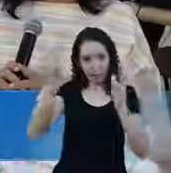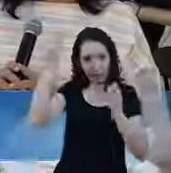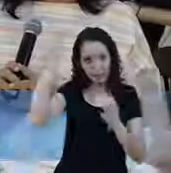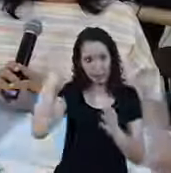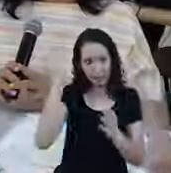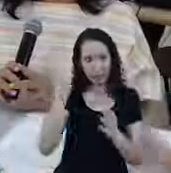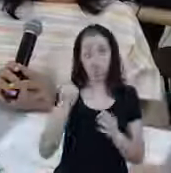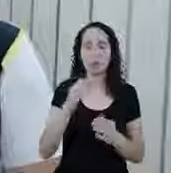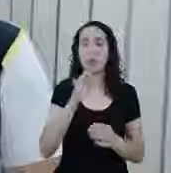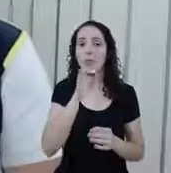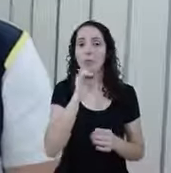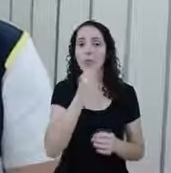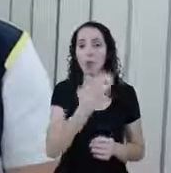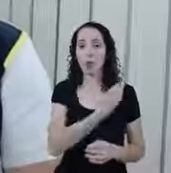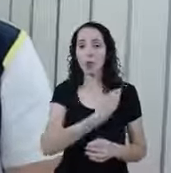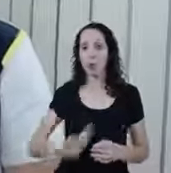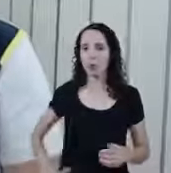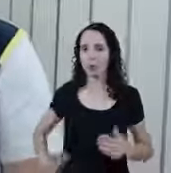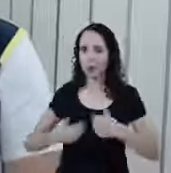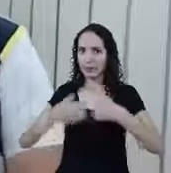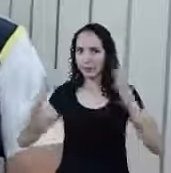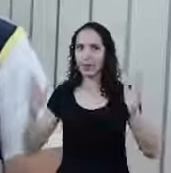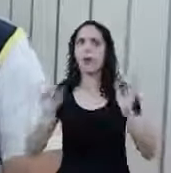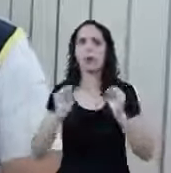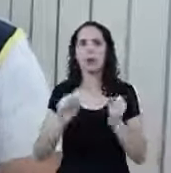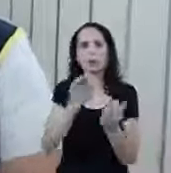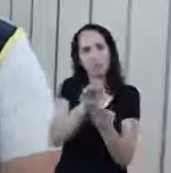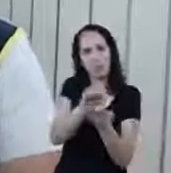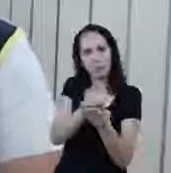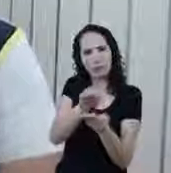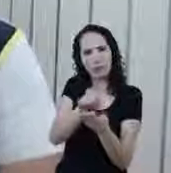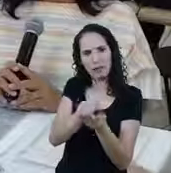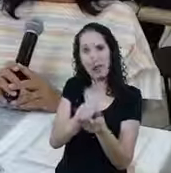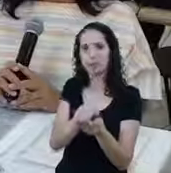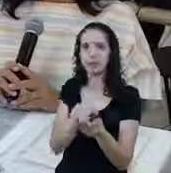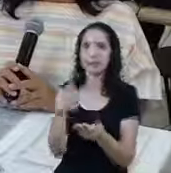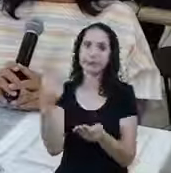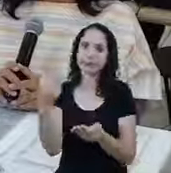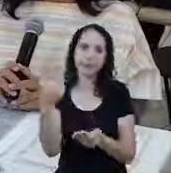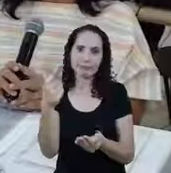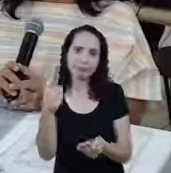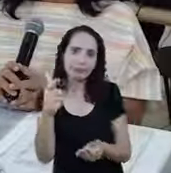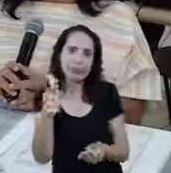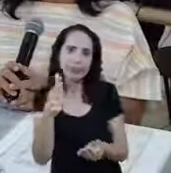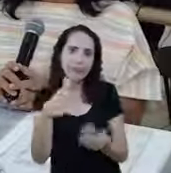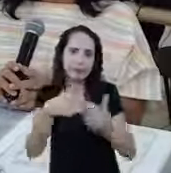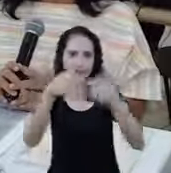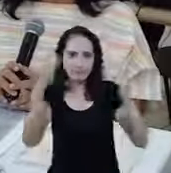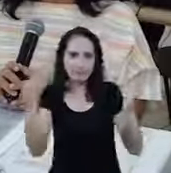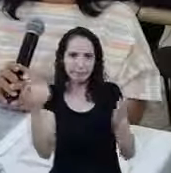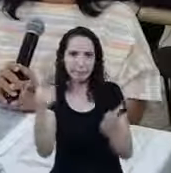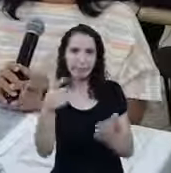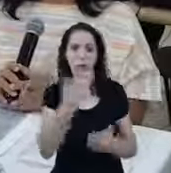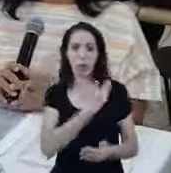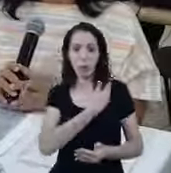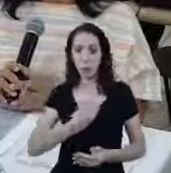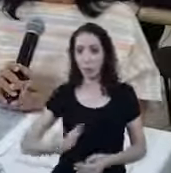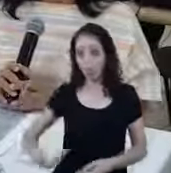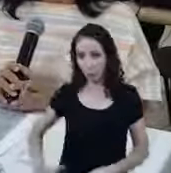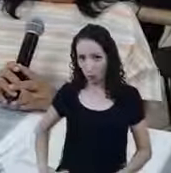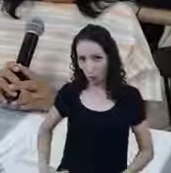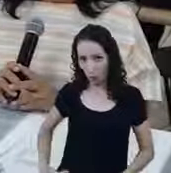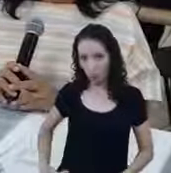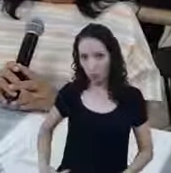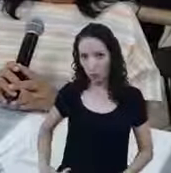disponibilizou alguém Eu posso ir no poupa-tempo Eu posso ir no Mesmo porque não está tendo Atendimento tendo atendimento E o governo mesmo